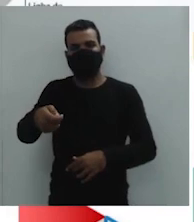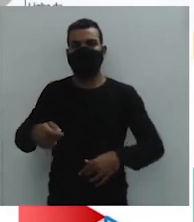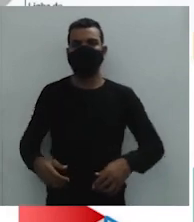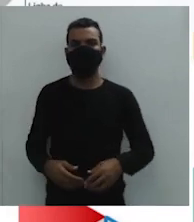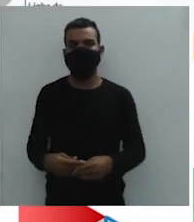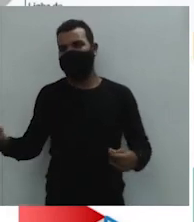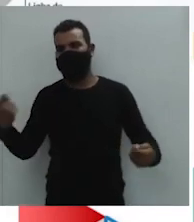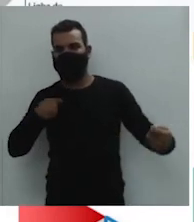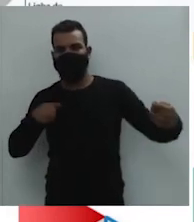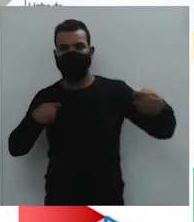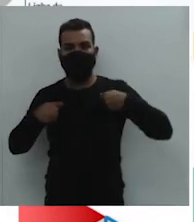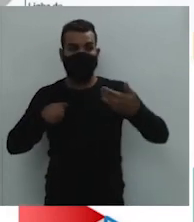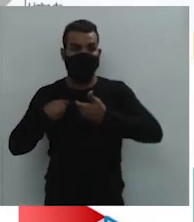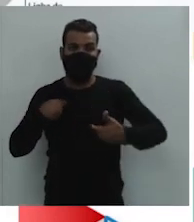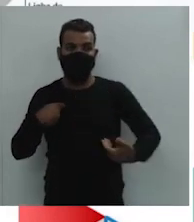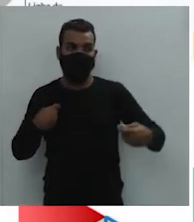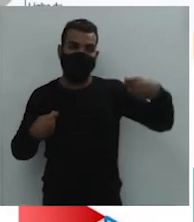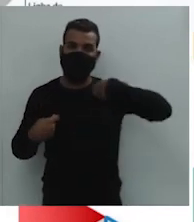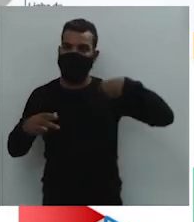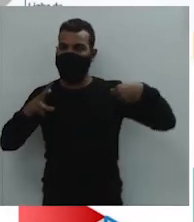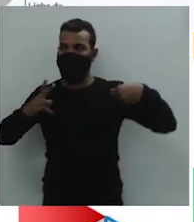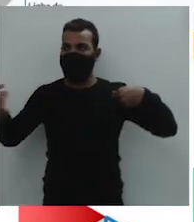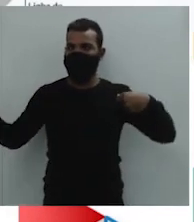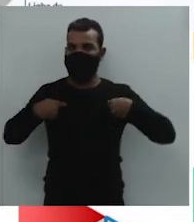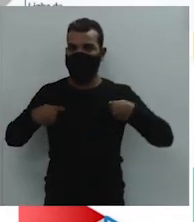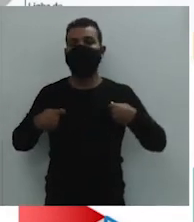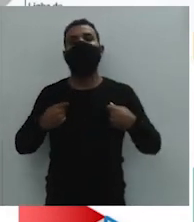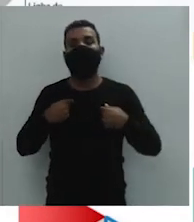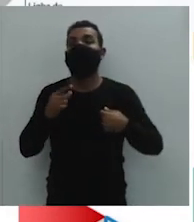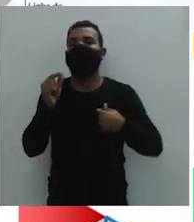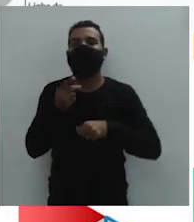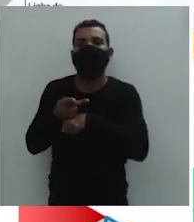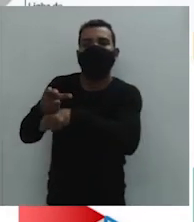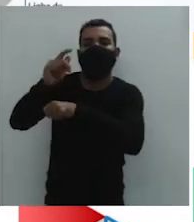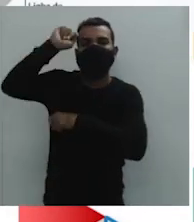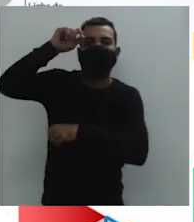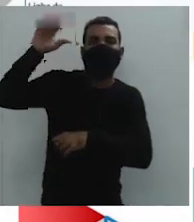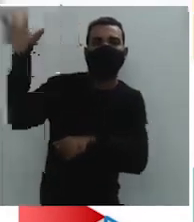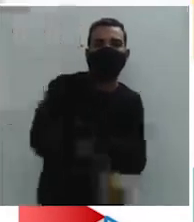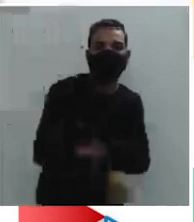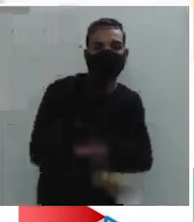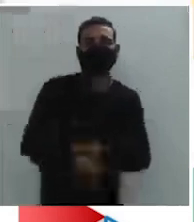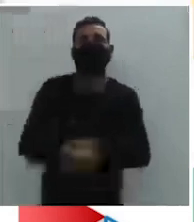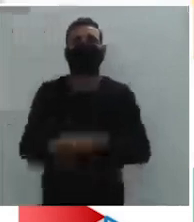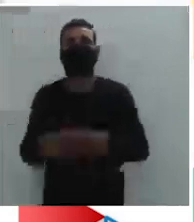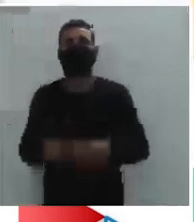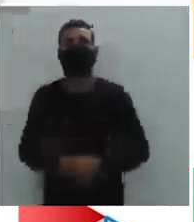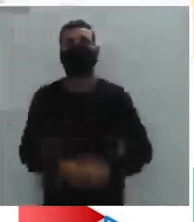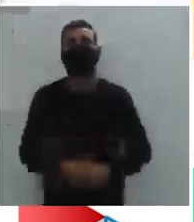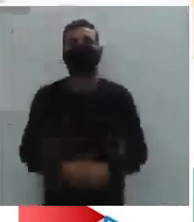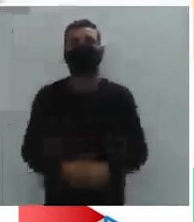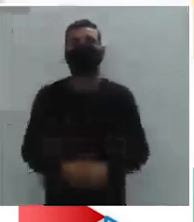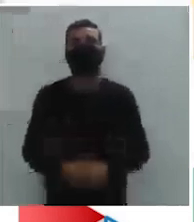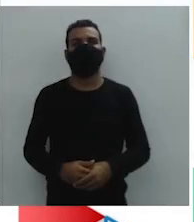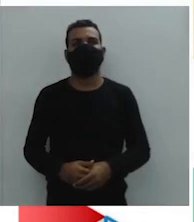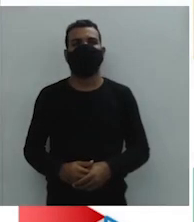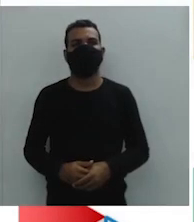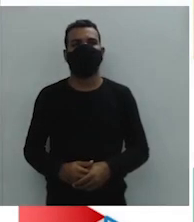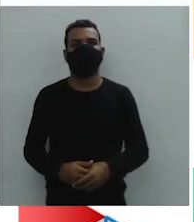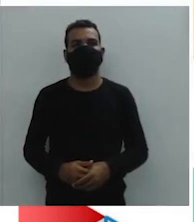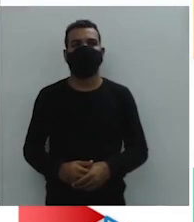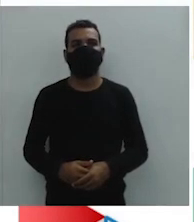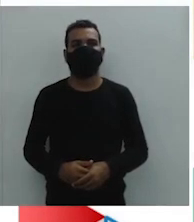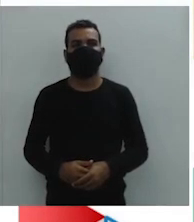E aí eles também apreendiam índios, né? Rebeldes e negros, que viviam em quilombos. Aí veio a